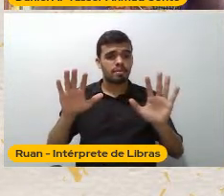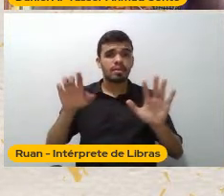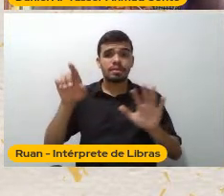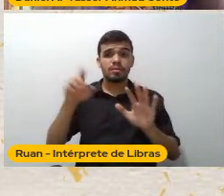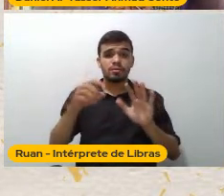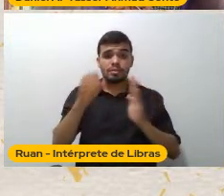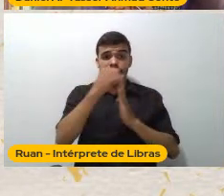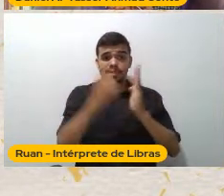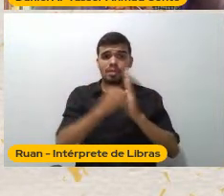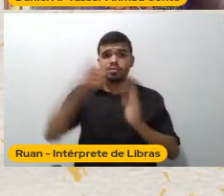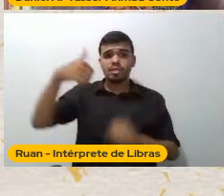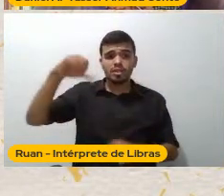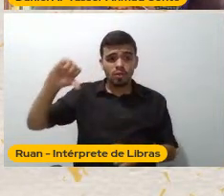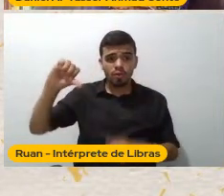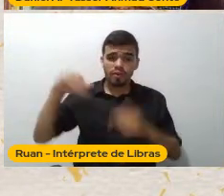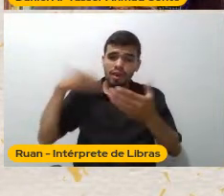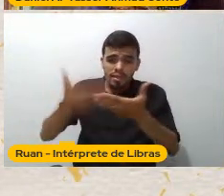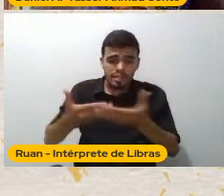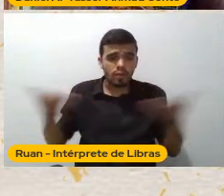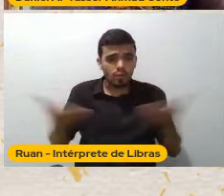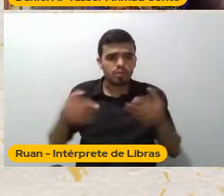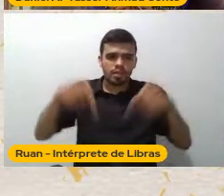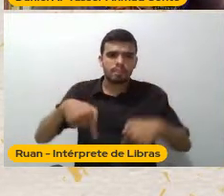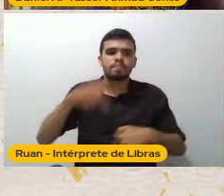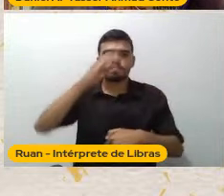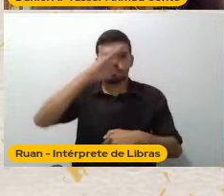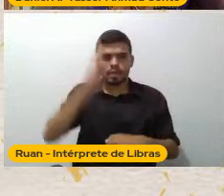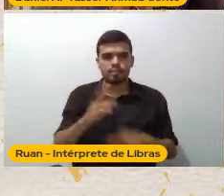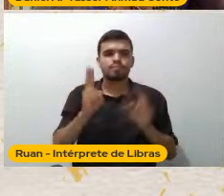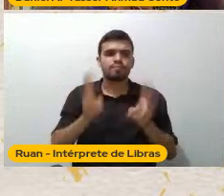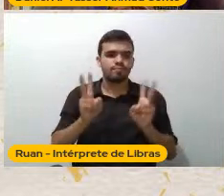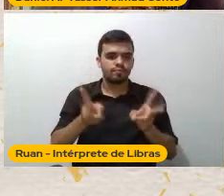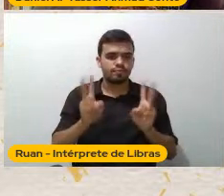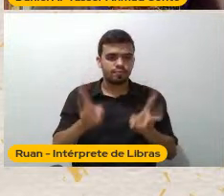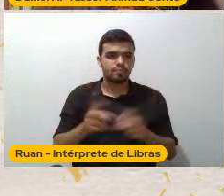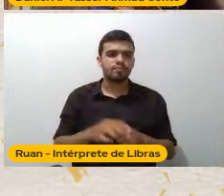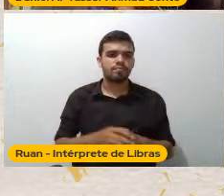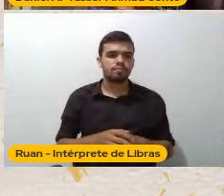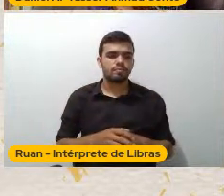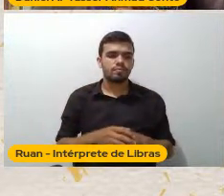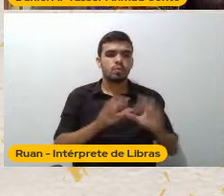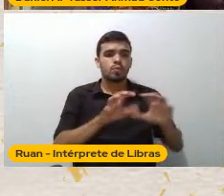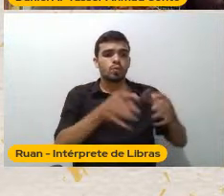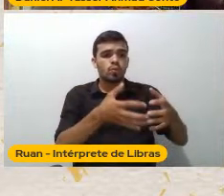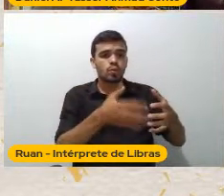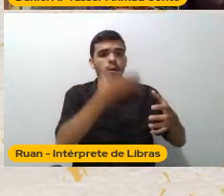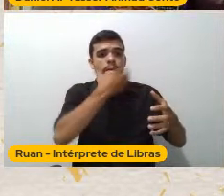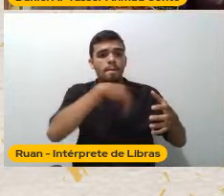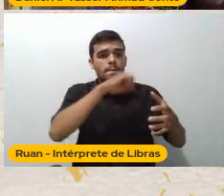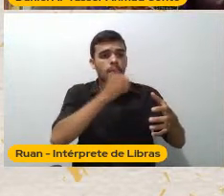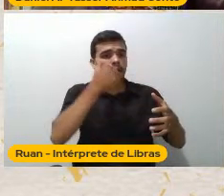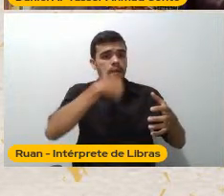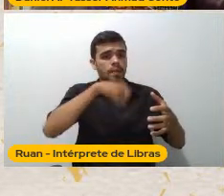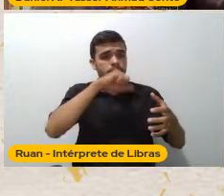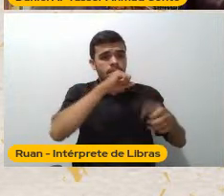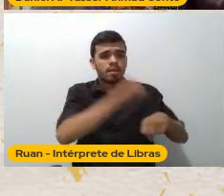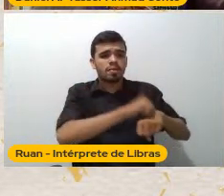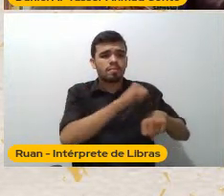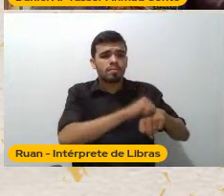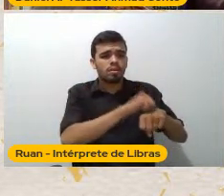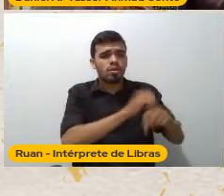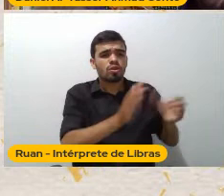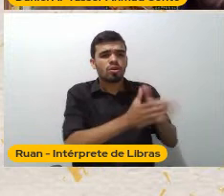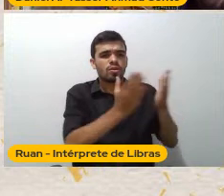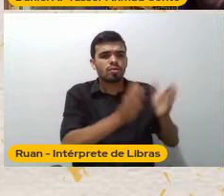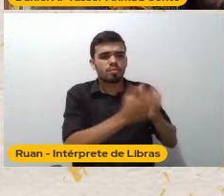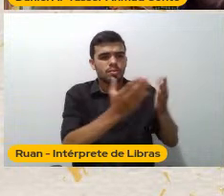animado A mãe O pai Periférico Deixa a criança lá Na frente da televisão Vendo esses desenhos Que